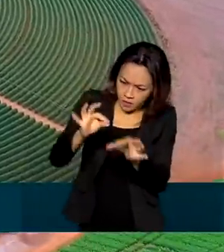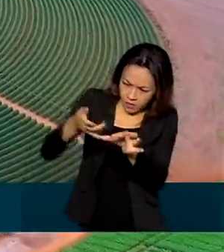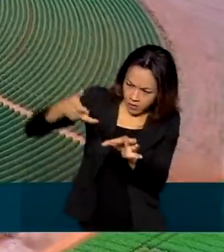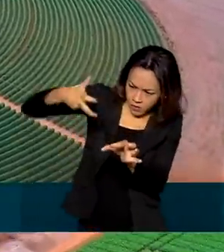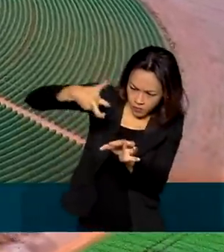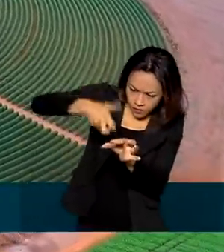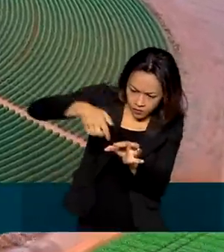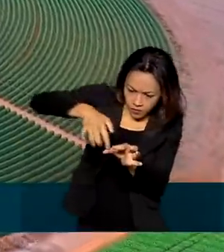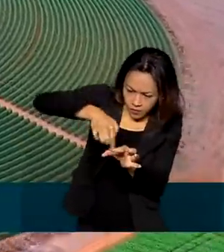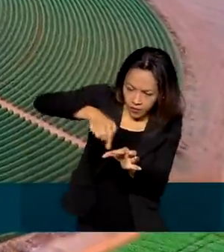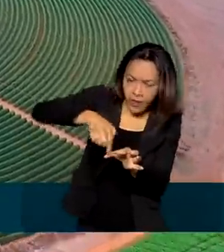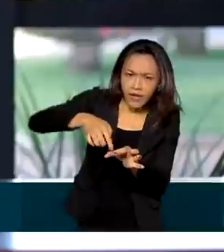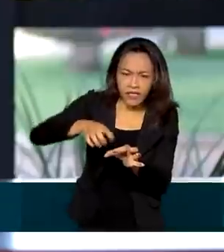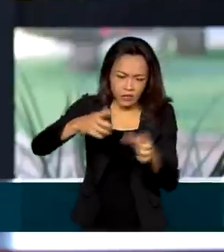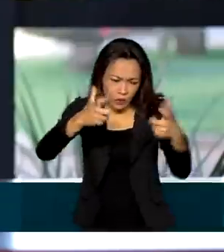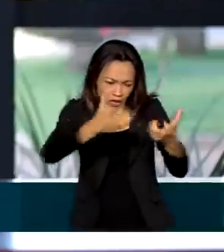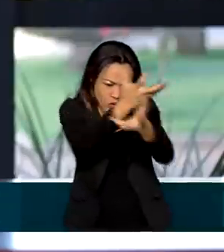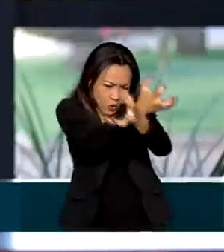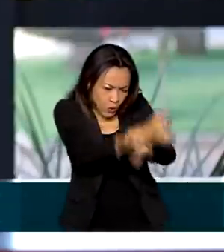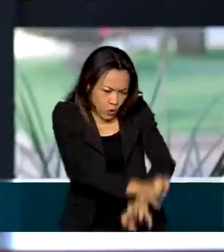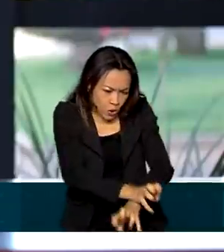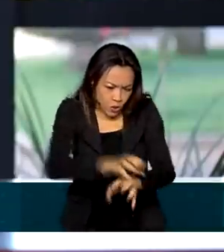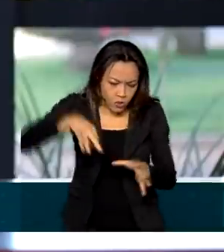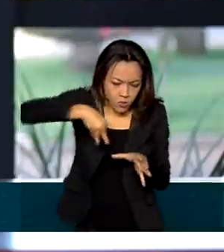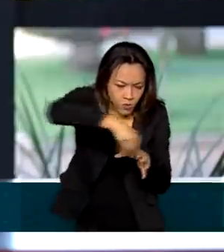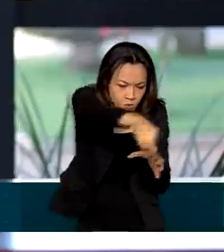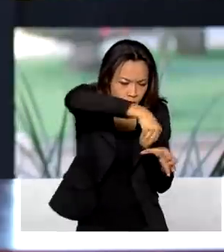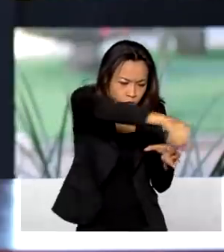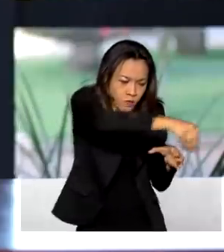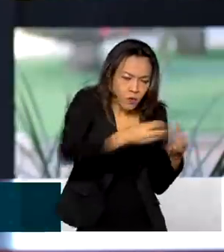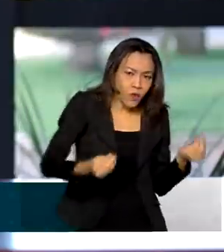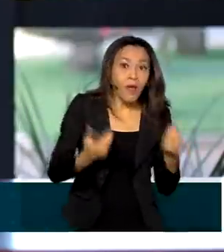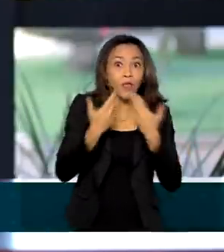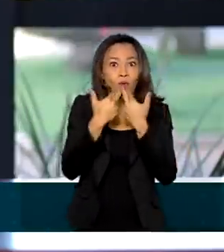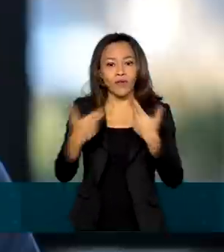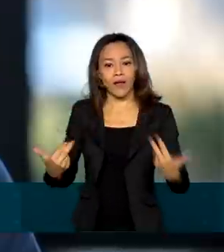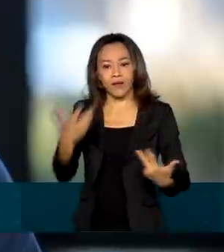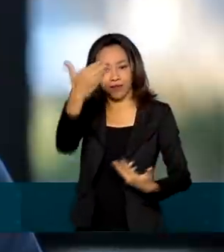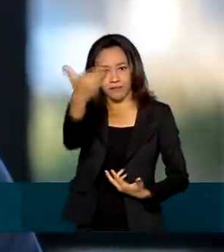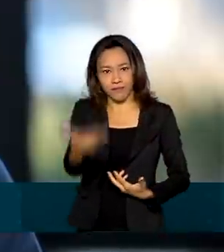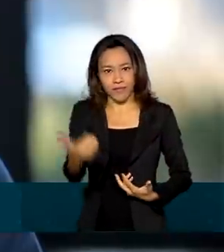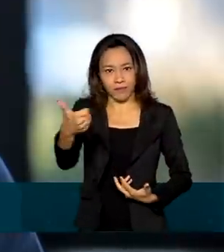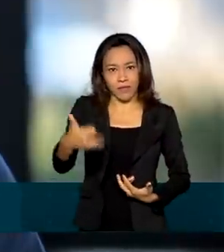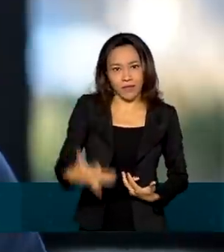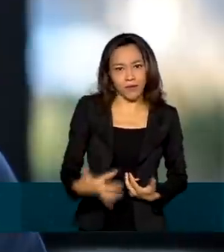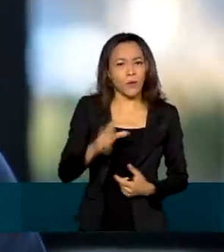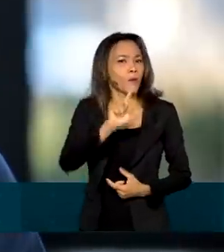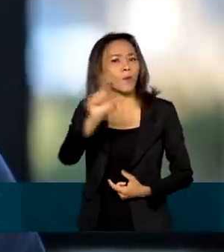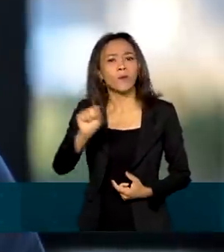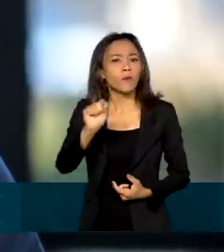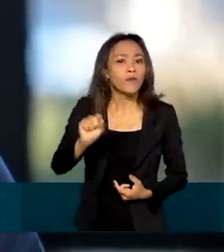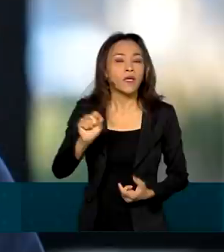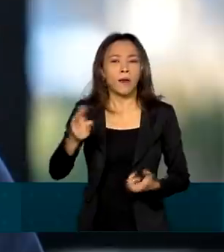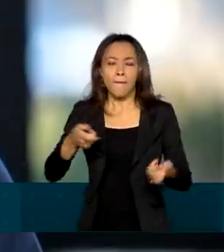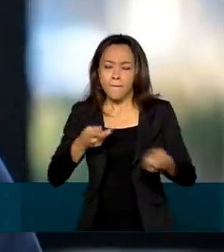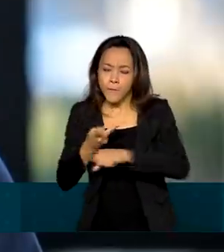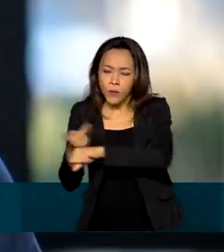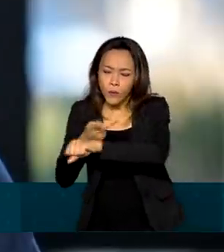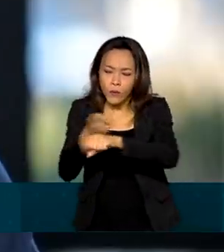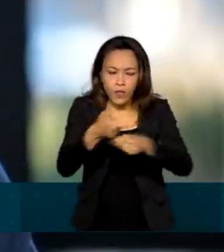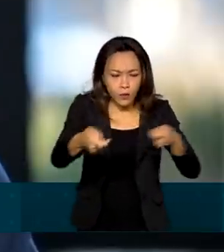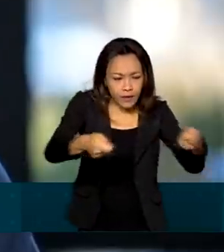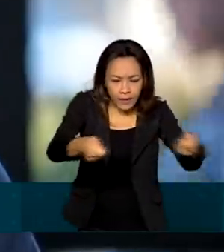em regiões áridas. É algo extremamente inovador e adequado à busca do equilíbrio tão